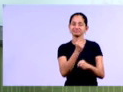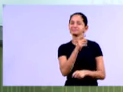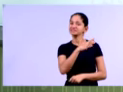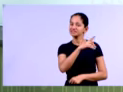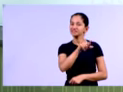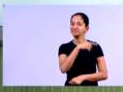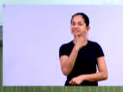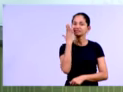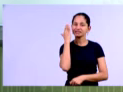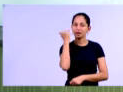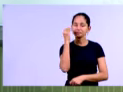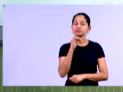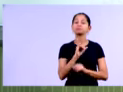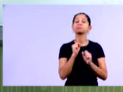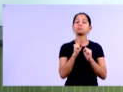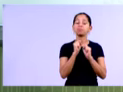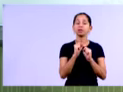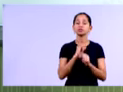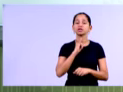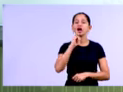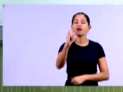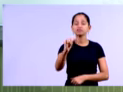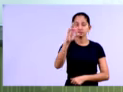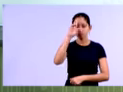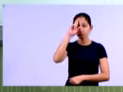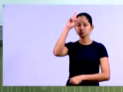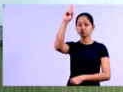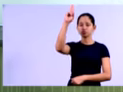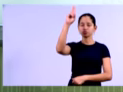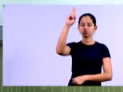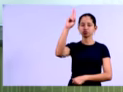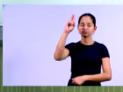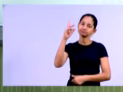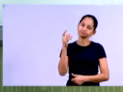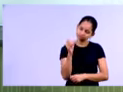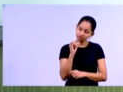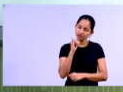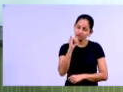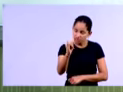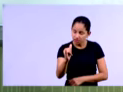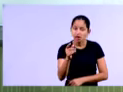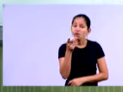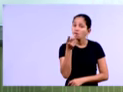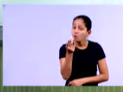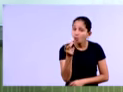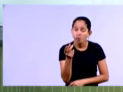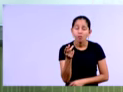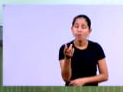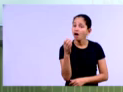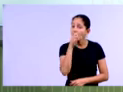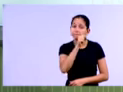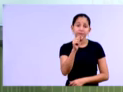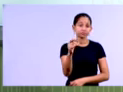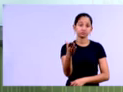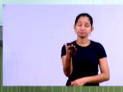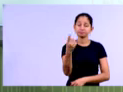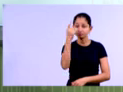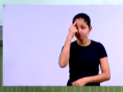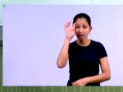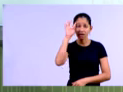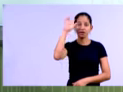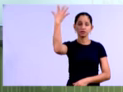uma empresa e comunicar isso ao empresário, comunicar isso ao diretor da empresa, comunicar isso aos interessados, né,